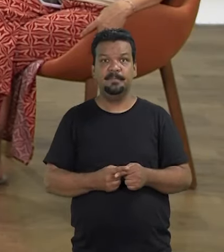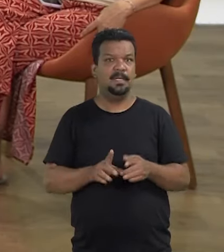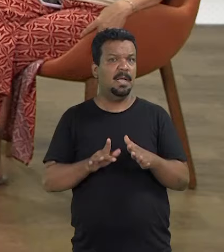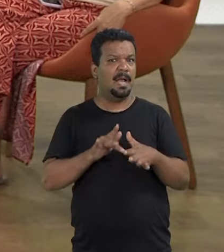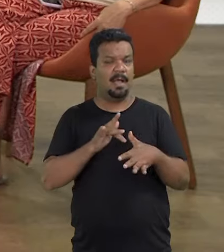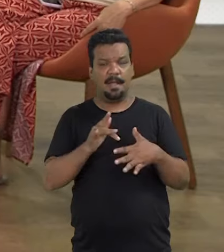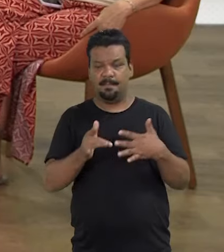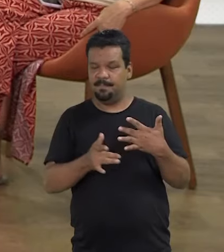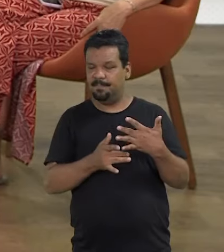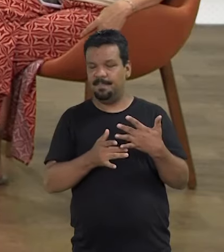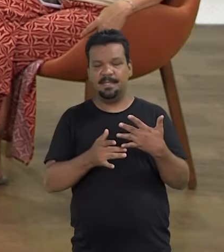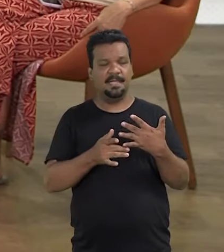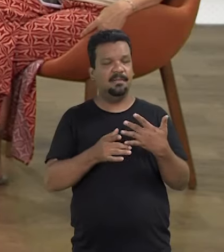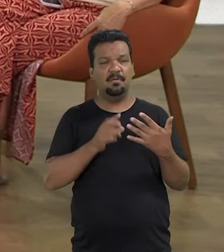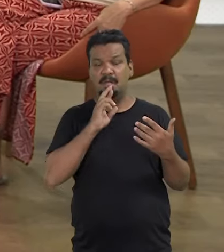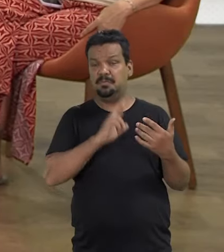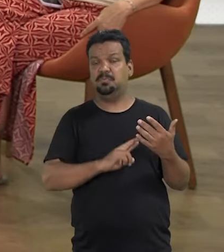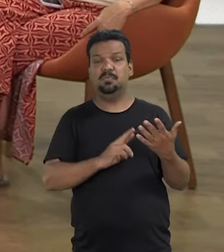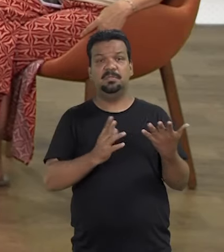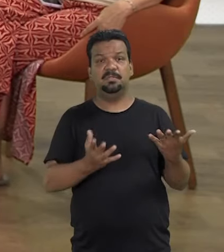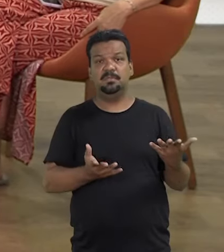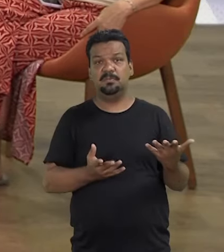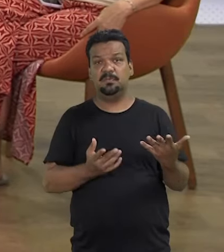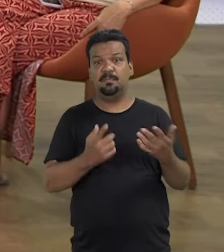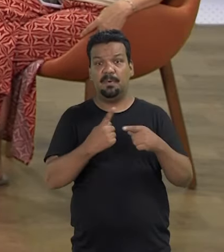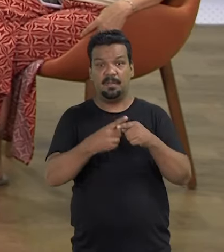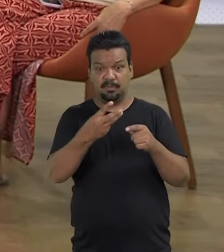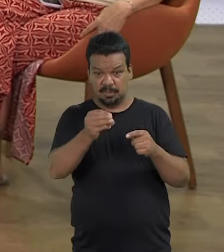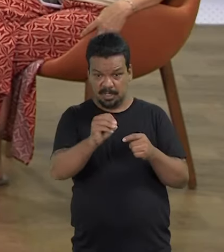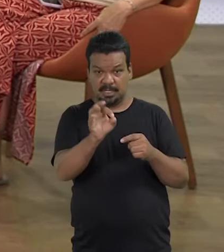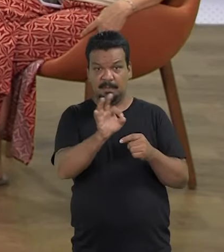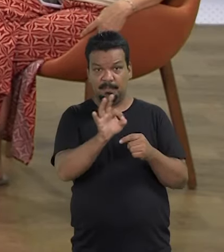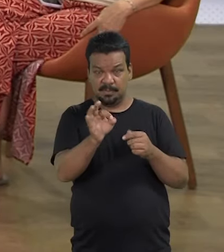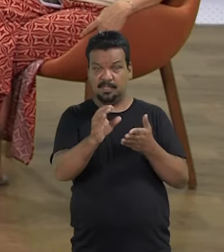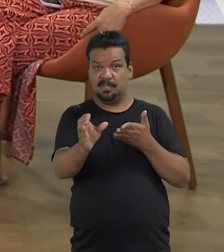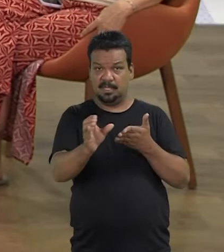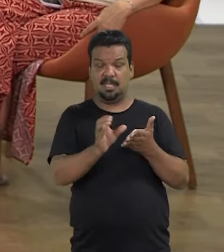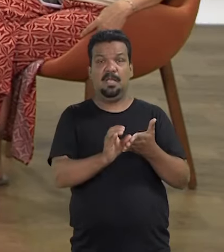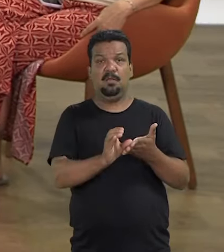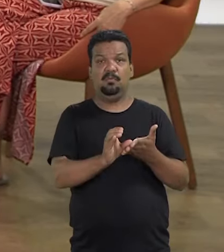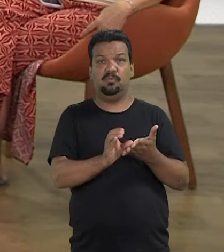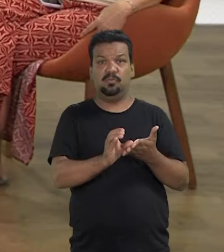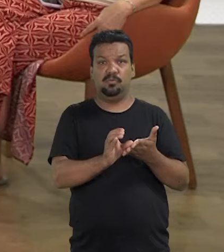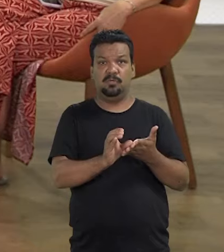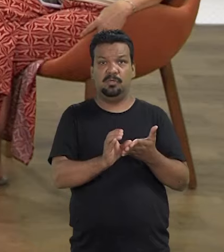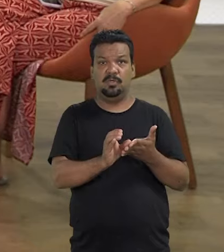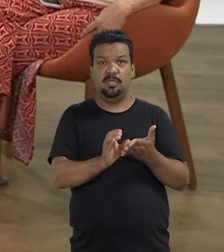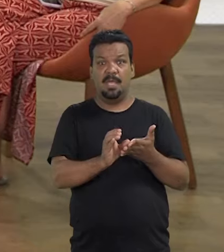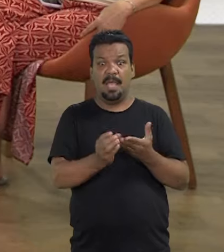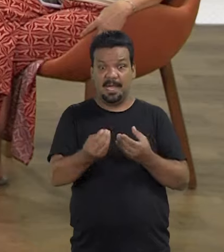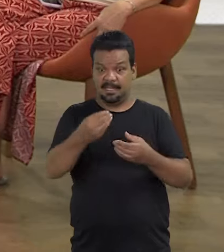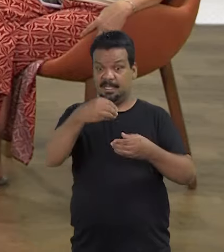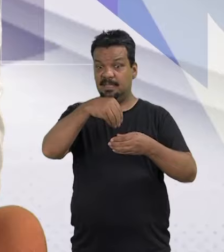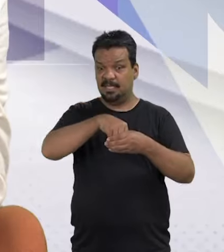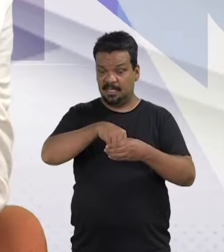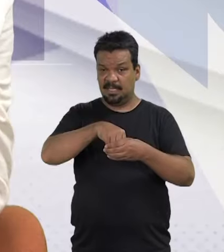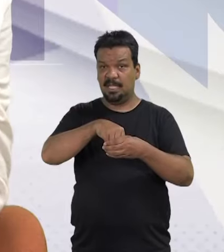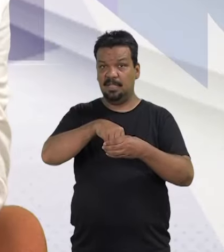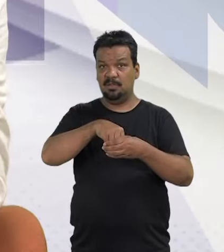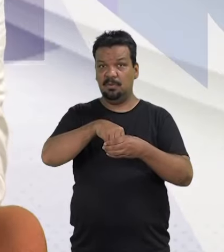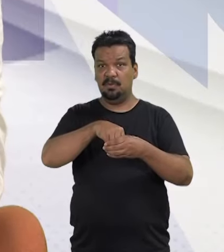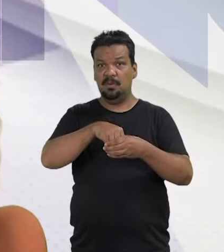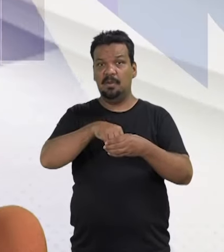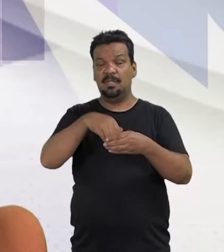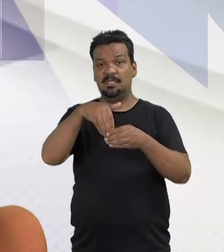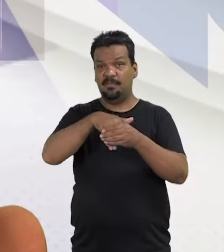A mídia não toma conta disso. Dobrou porque os 30% de recursos, ela estando na chapa